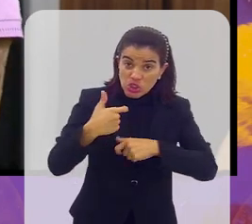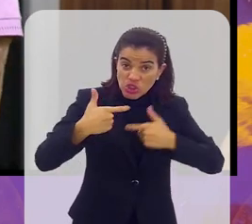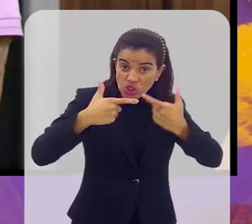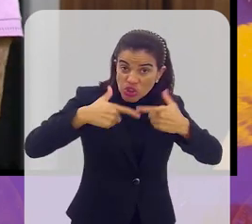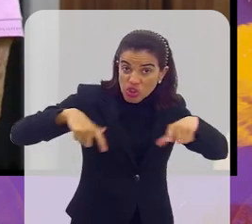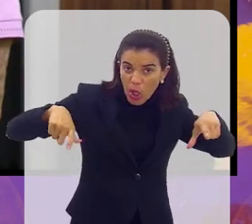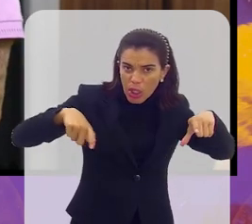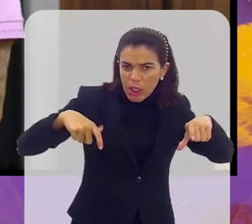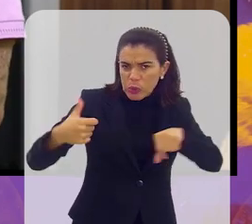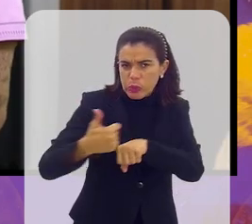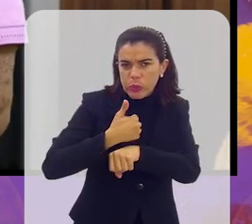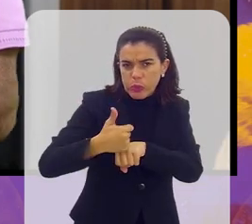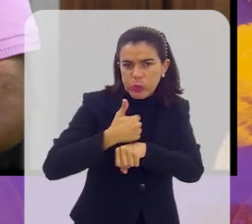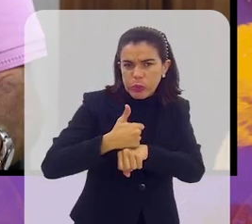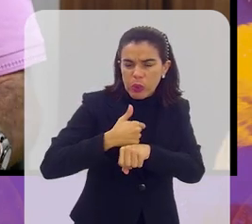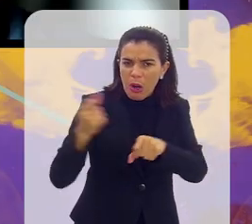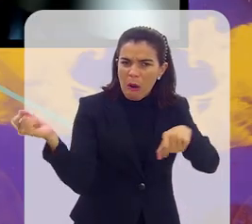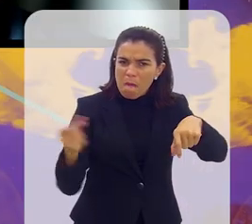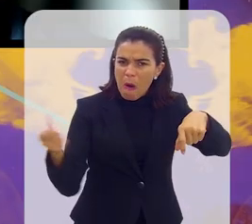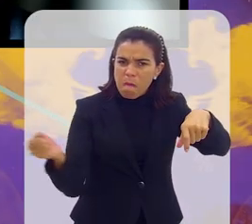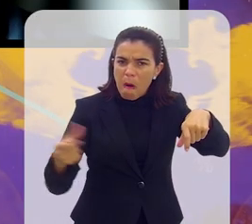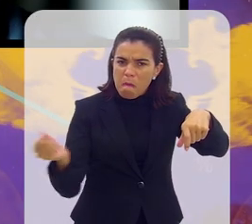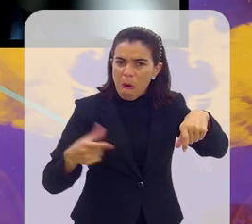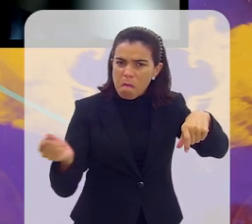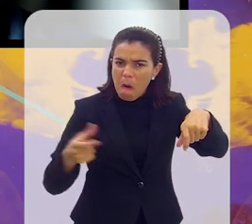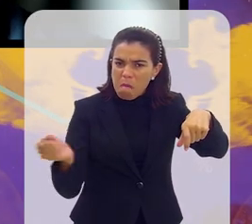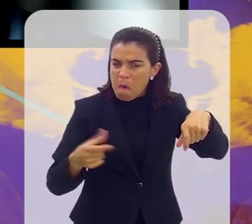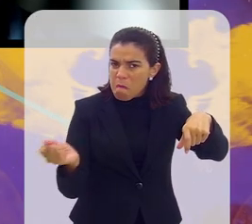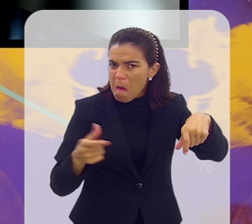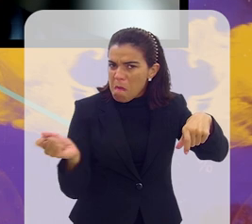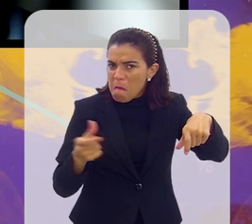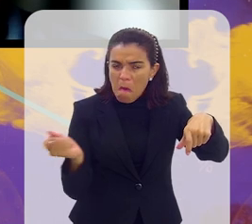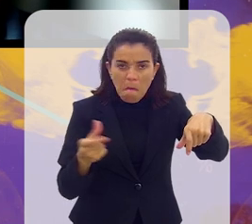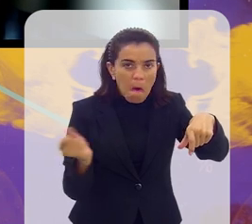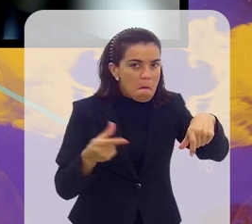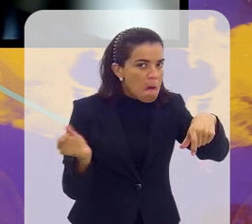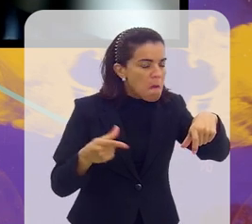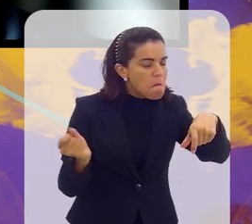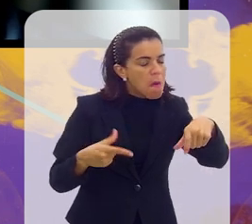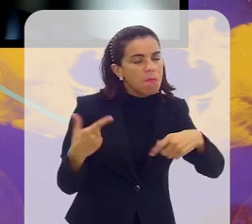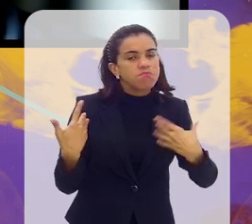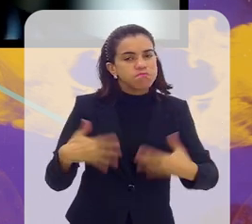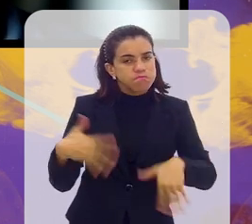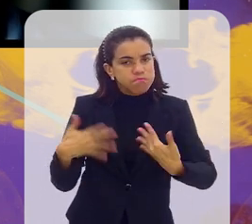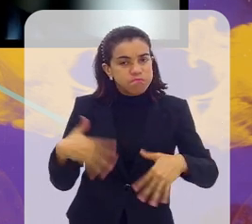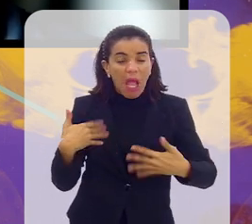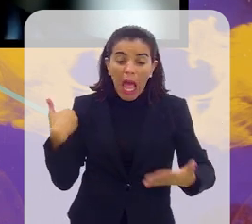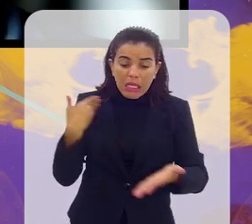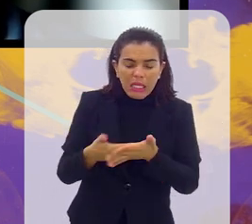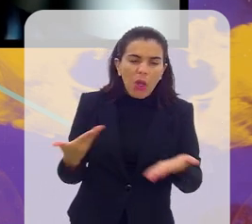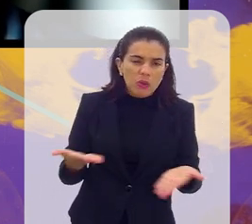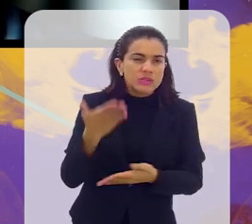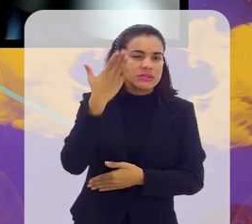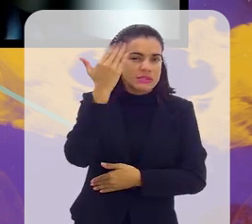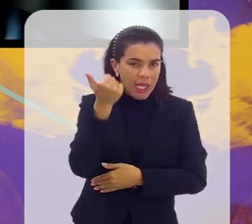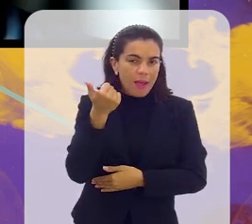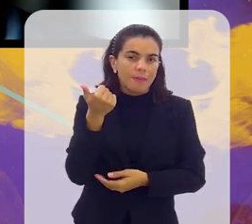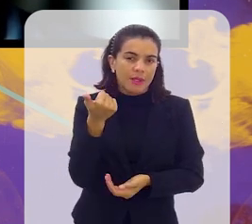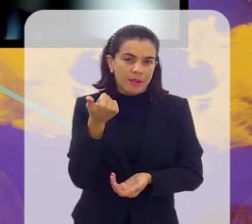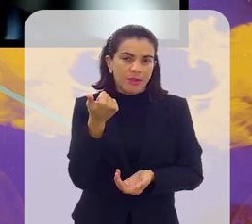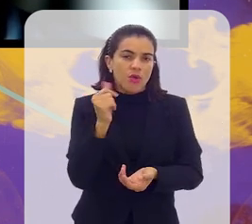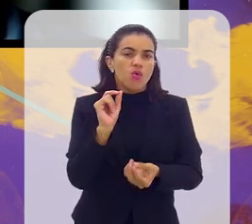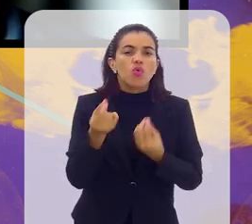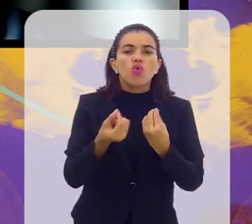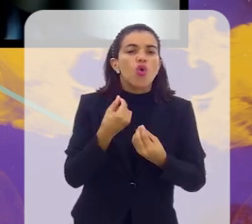tecnicamente dentro de campo, era um craque, sabia fazer gol, artilheiro, nato, sabia, acho que até hoje ele